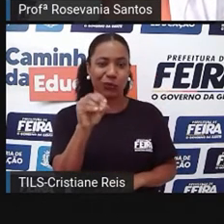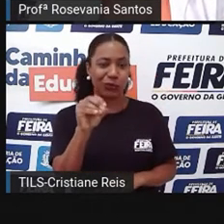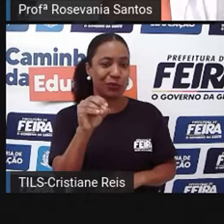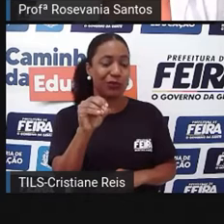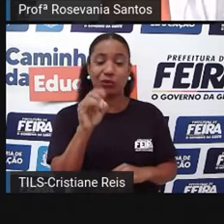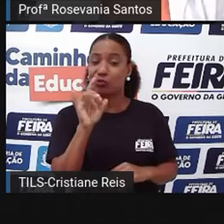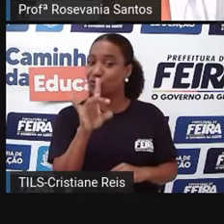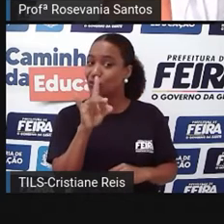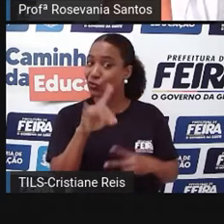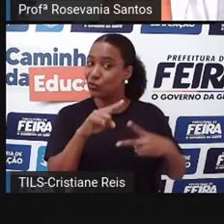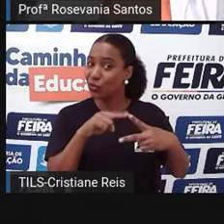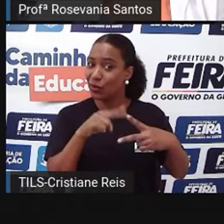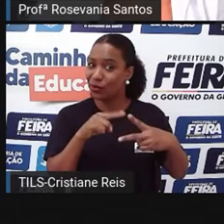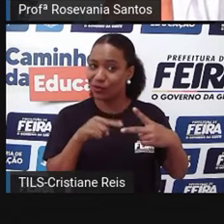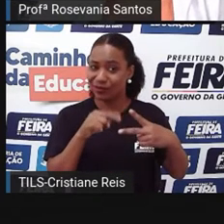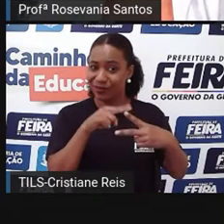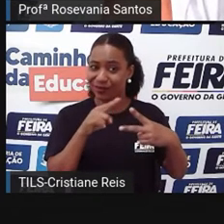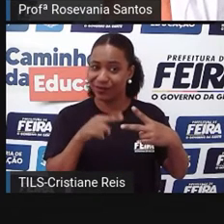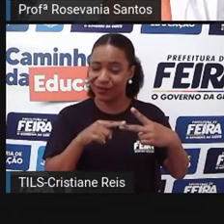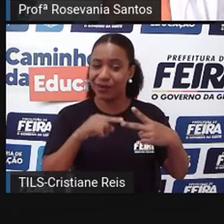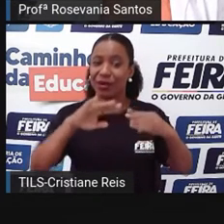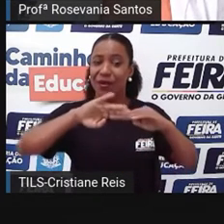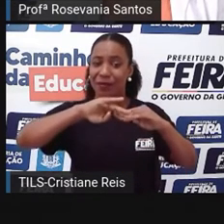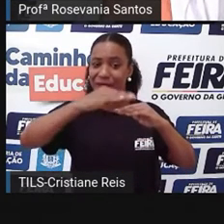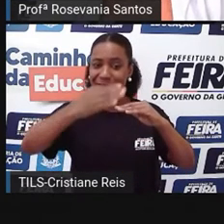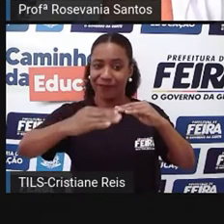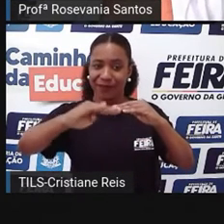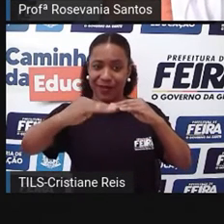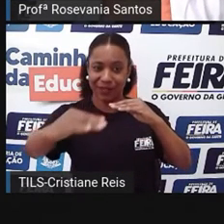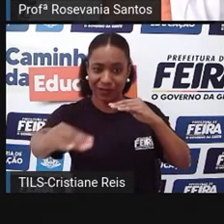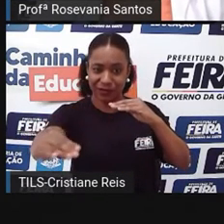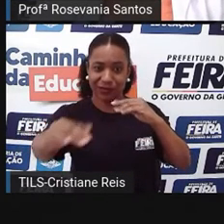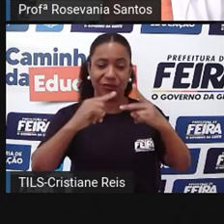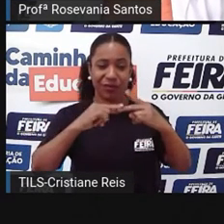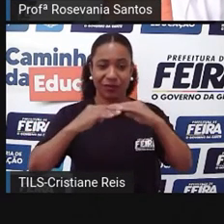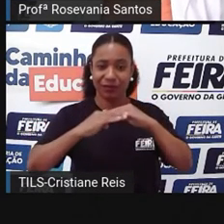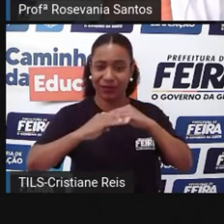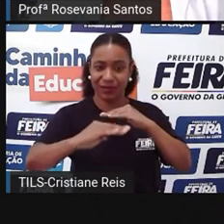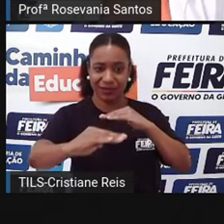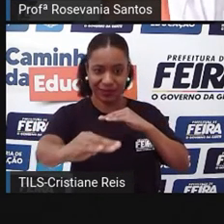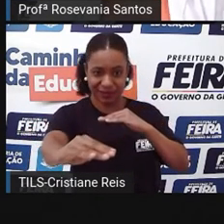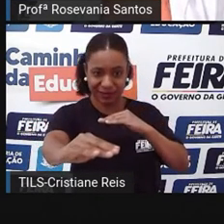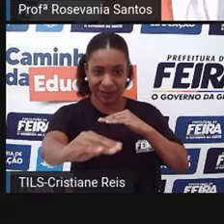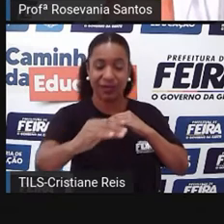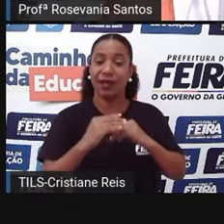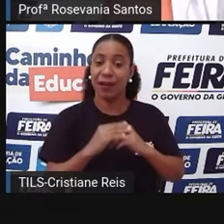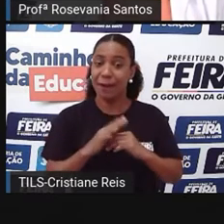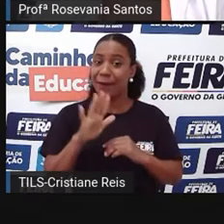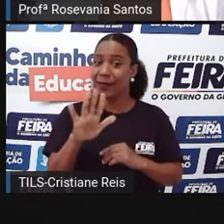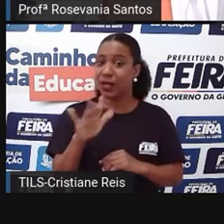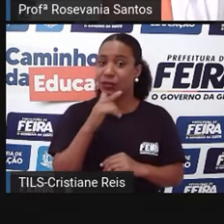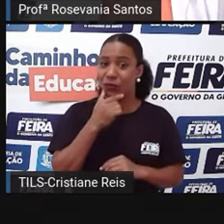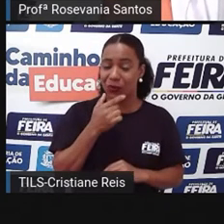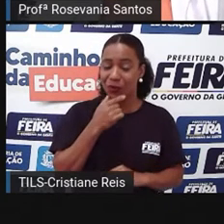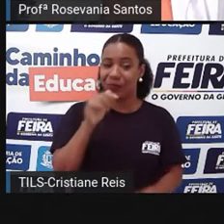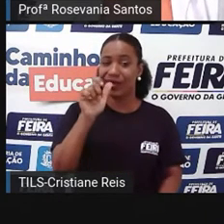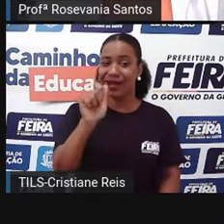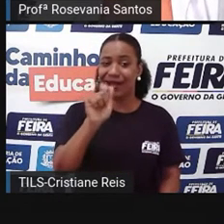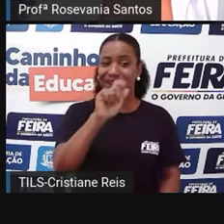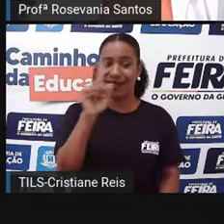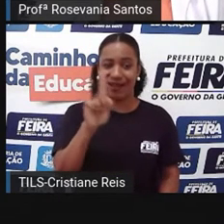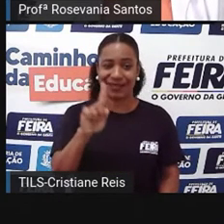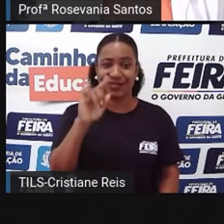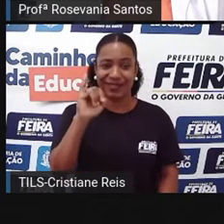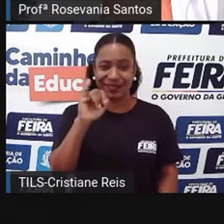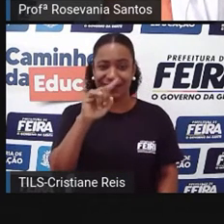serras e planaltos, como a gente vai observar nessa região de São Paulo, todo mundo, né, já viu falar da Serra do Mar, então, aquele, né,